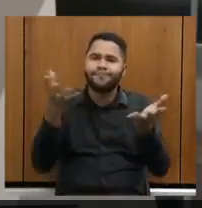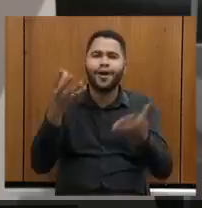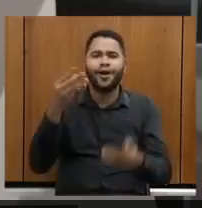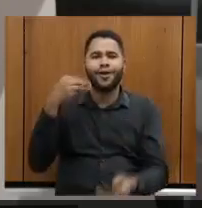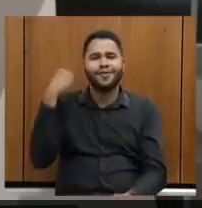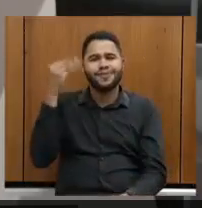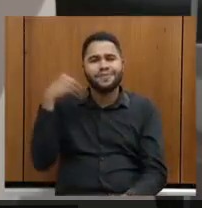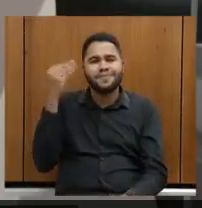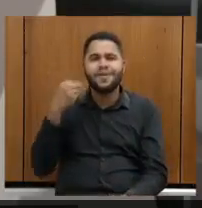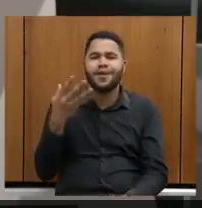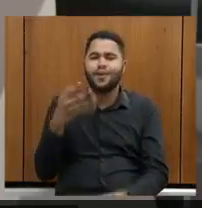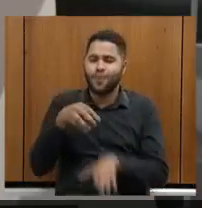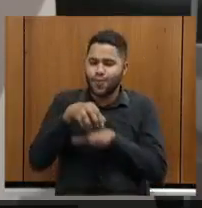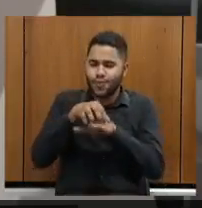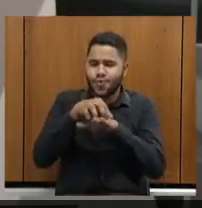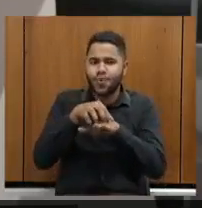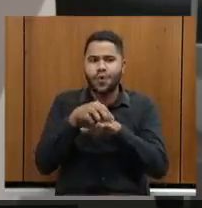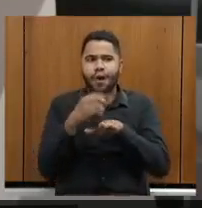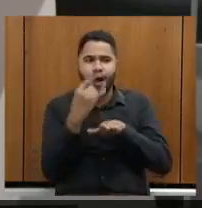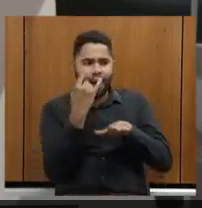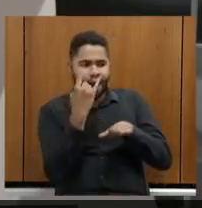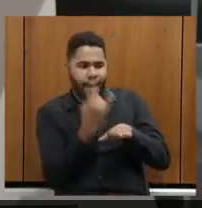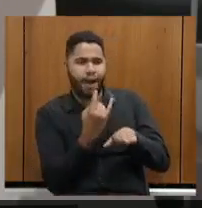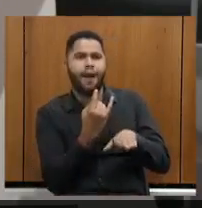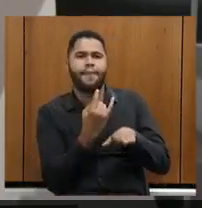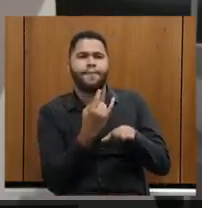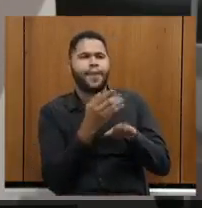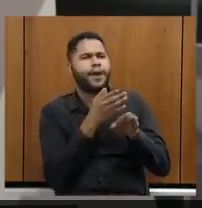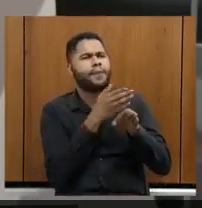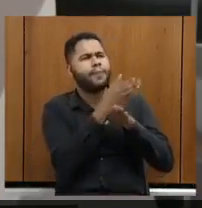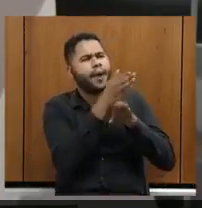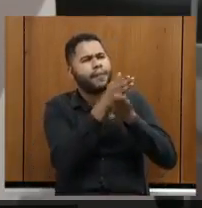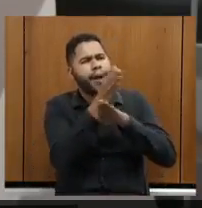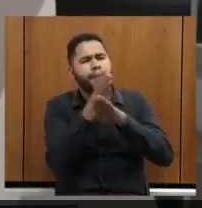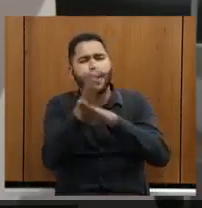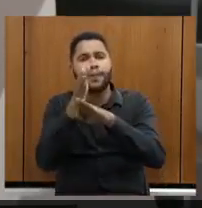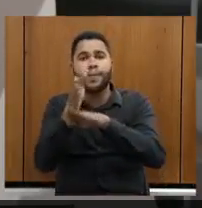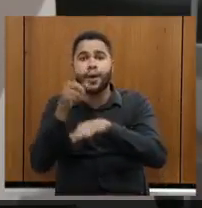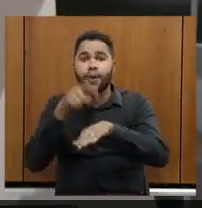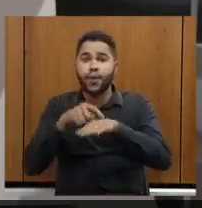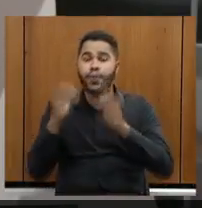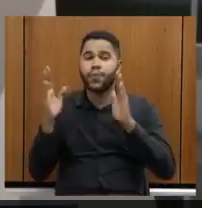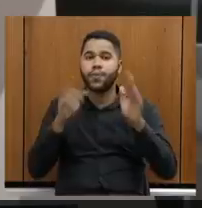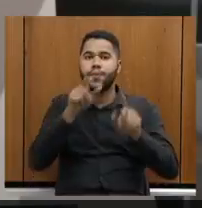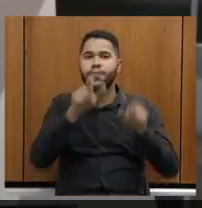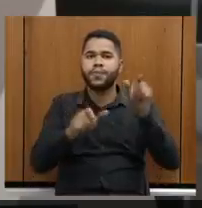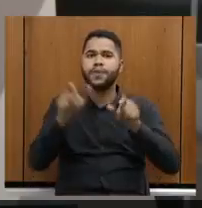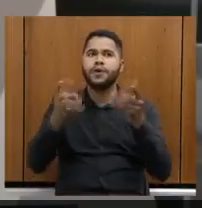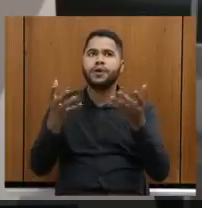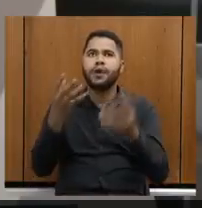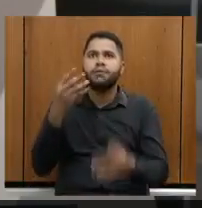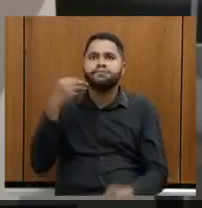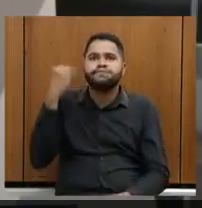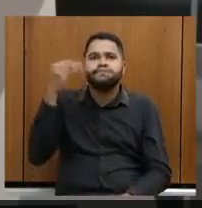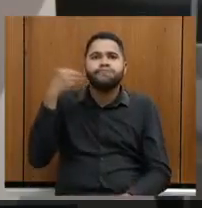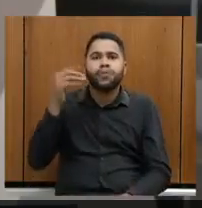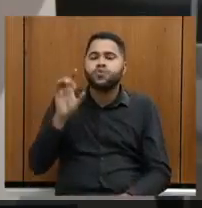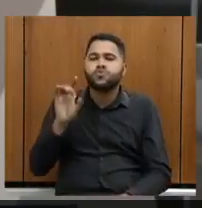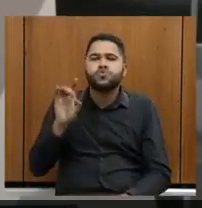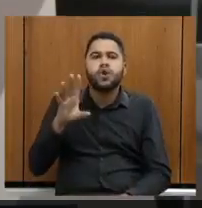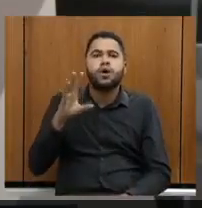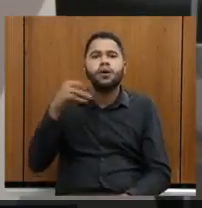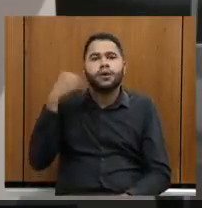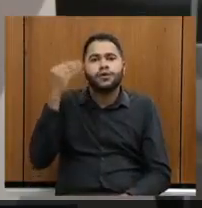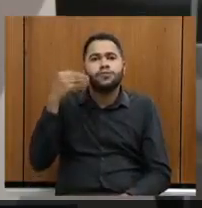o turismo atrai pessoas para os destinos, e, num momento em que as pessoas buscam experiência, só existe